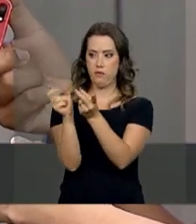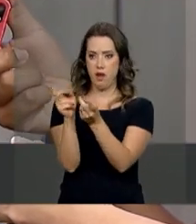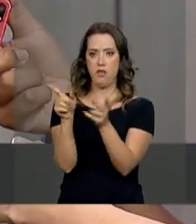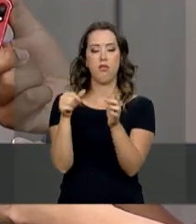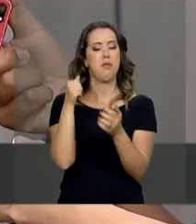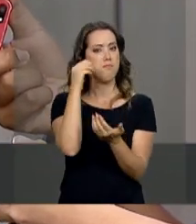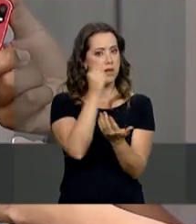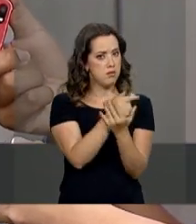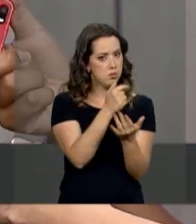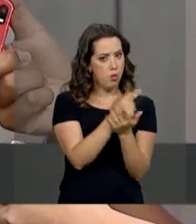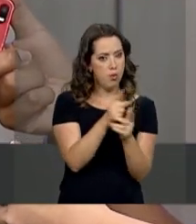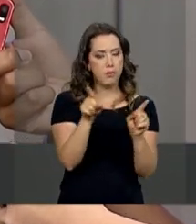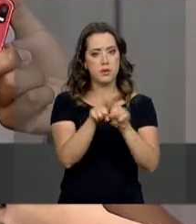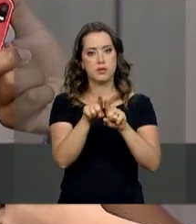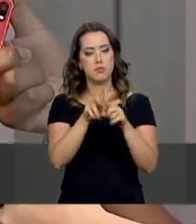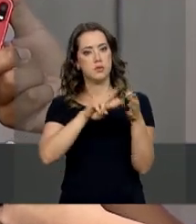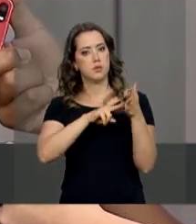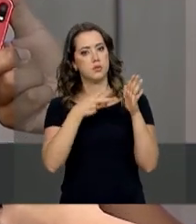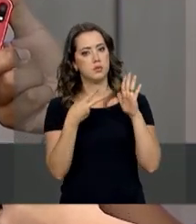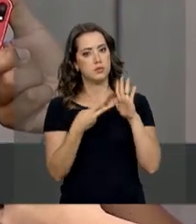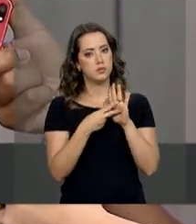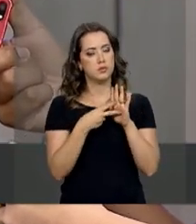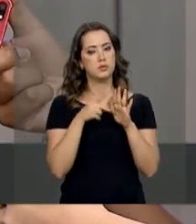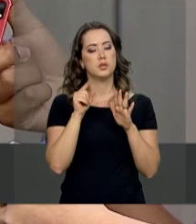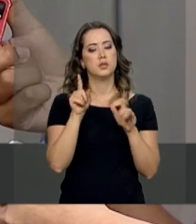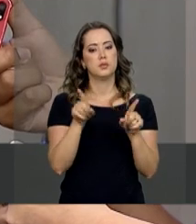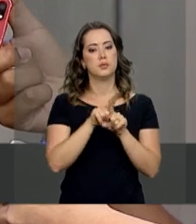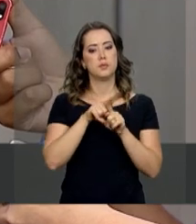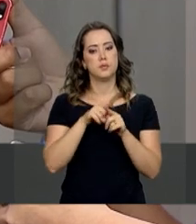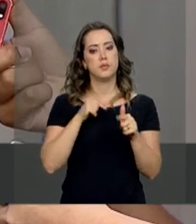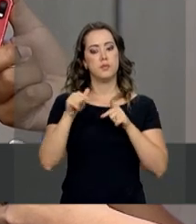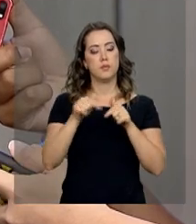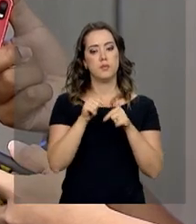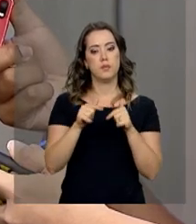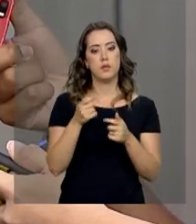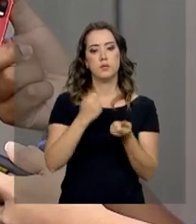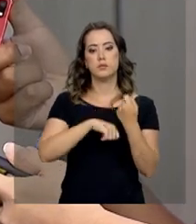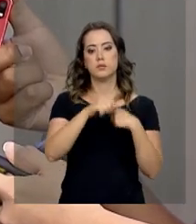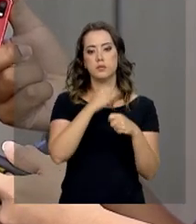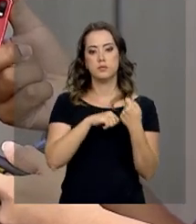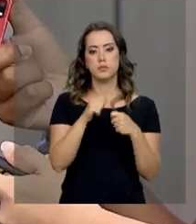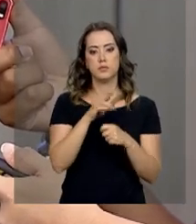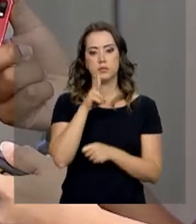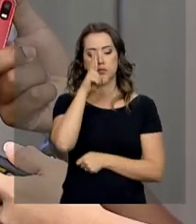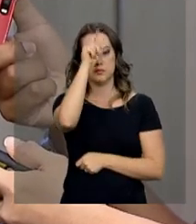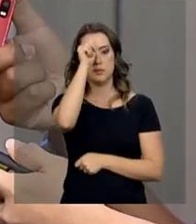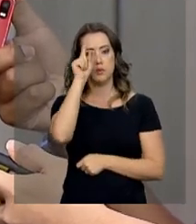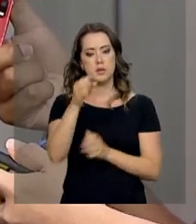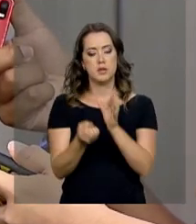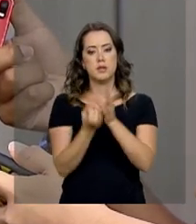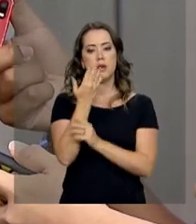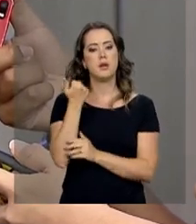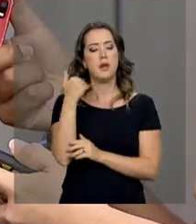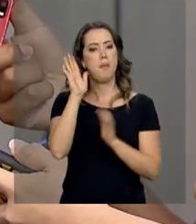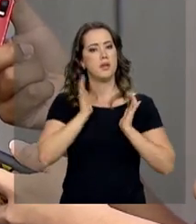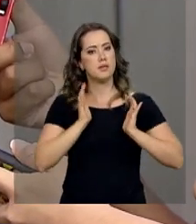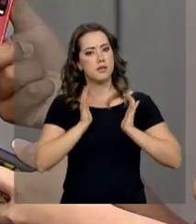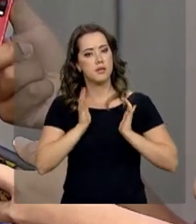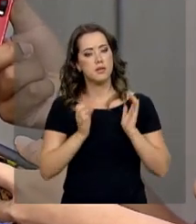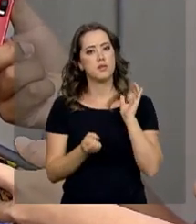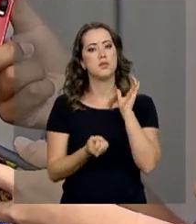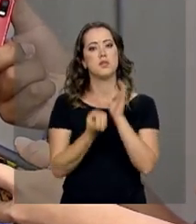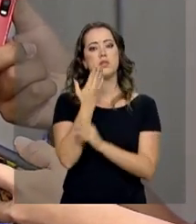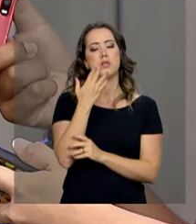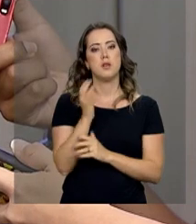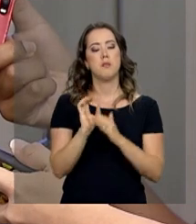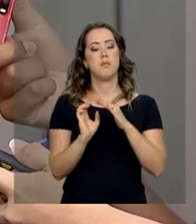importações, o que representa, então, uma atividade econômica mais forte, que gera mais riquezas, que cria